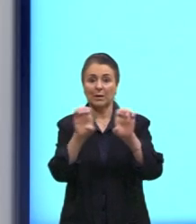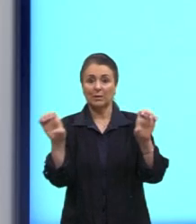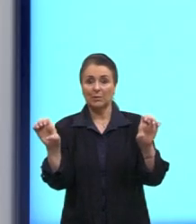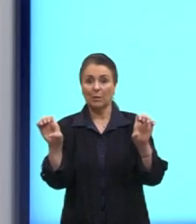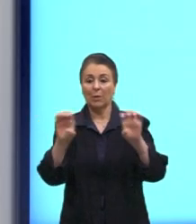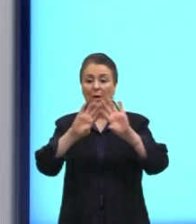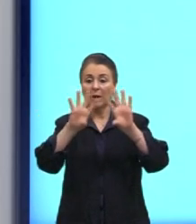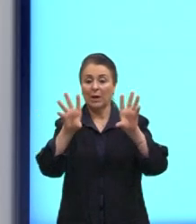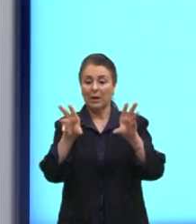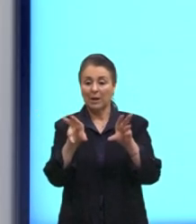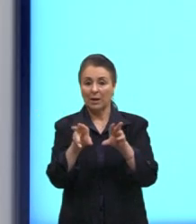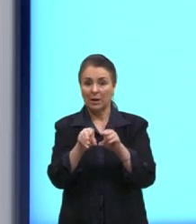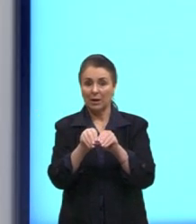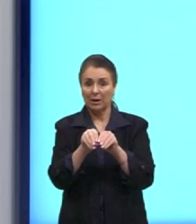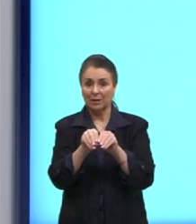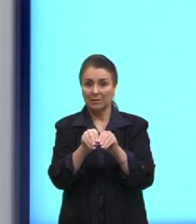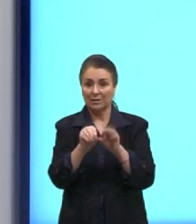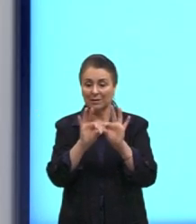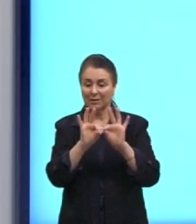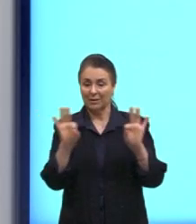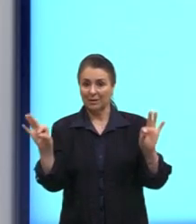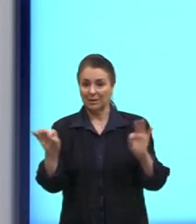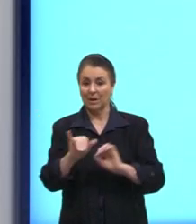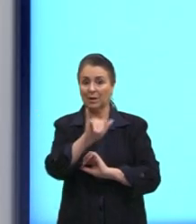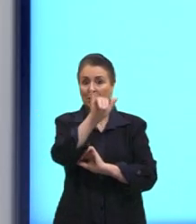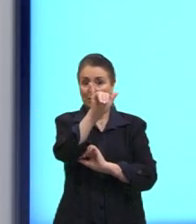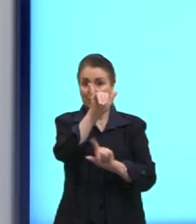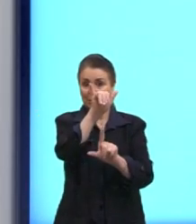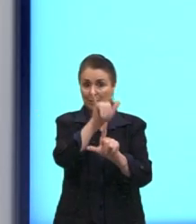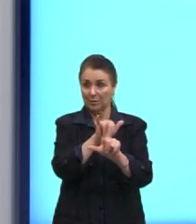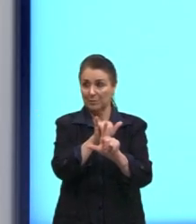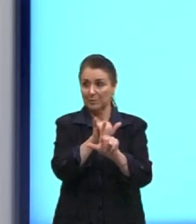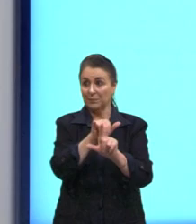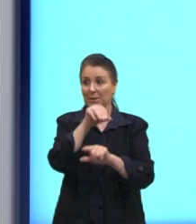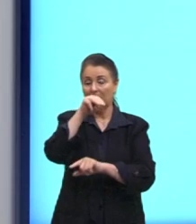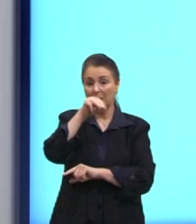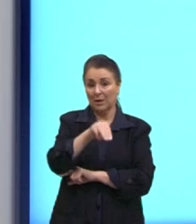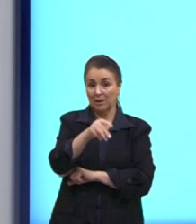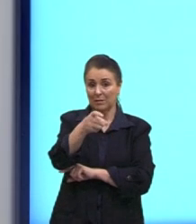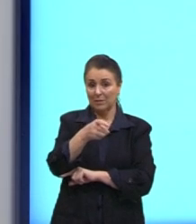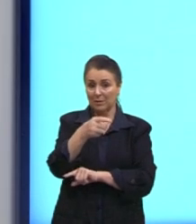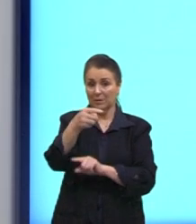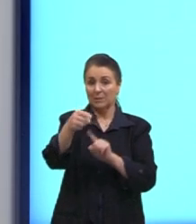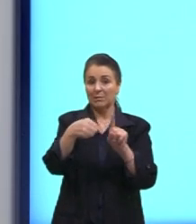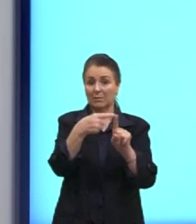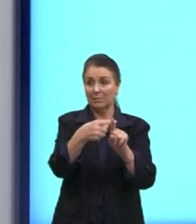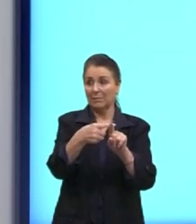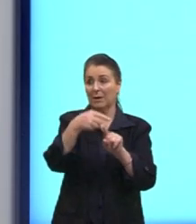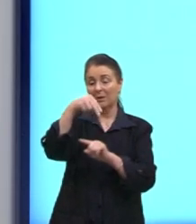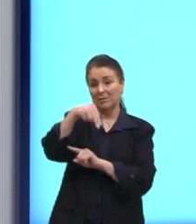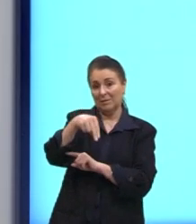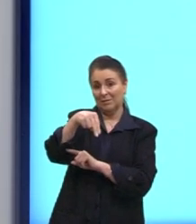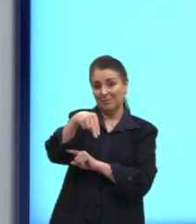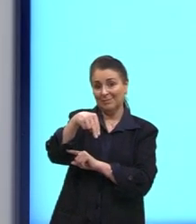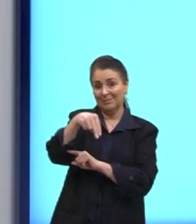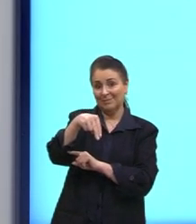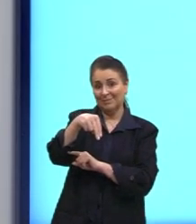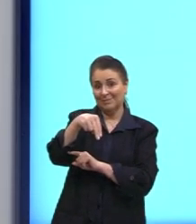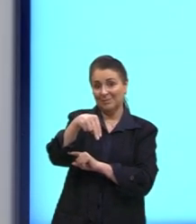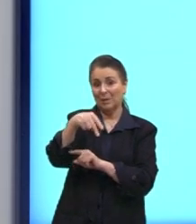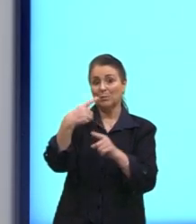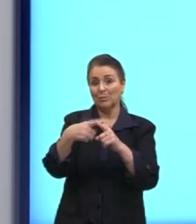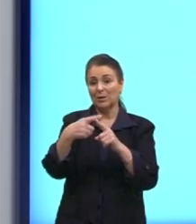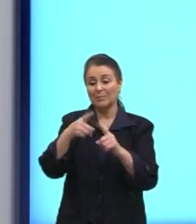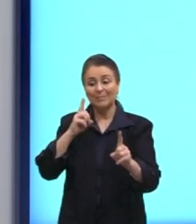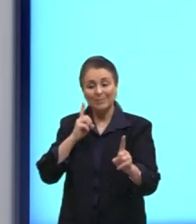reduzida da reta. O y é igual a mx mais n. porque a gente precisa chegar numa relação.